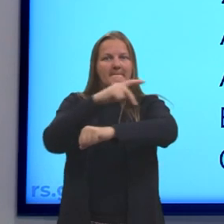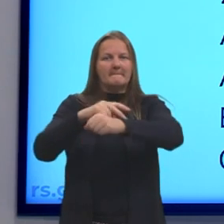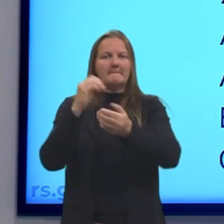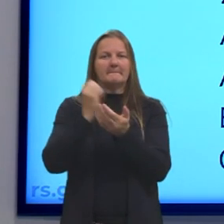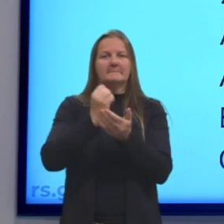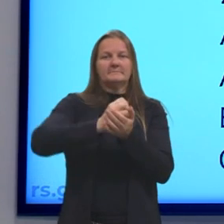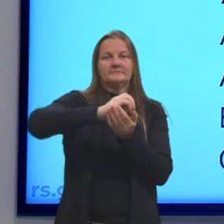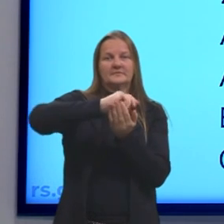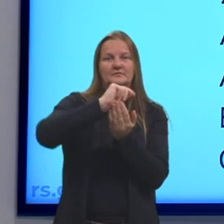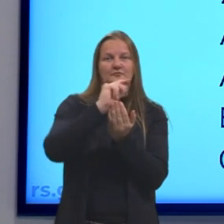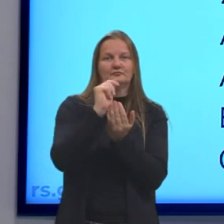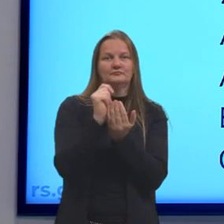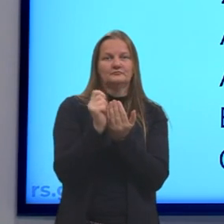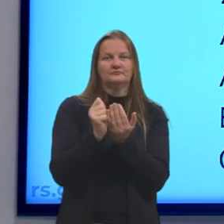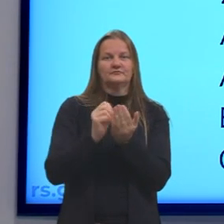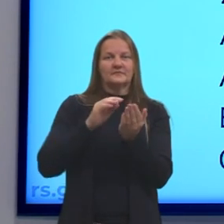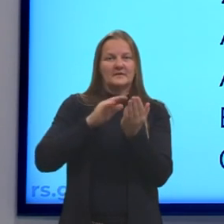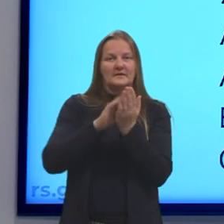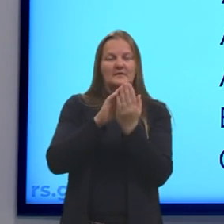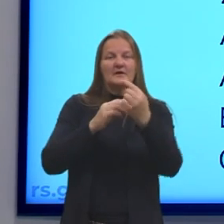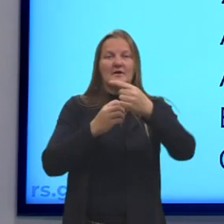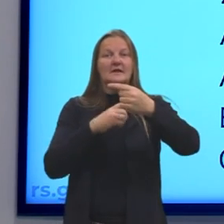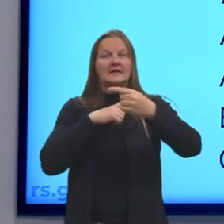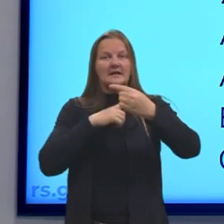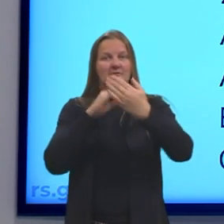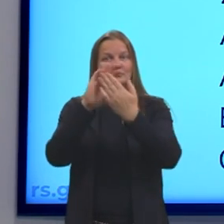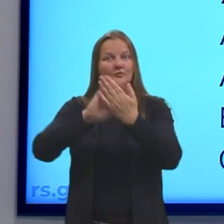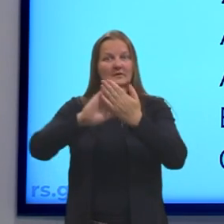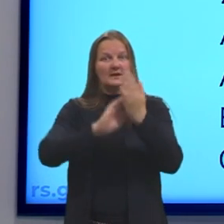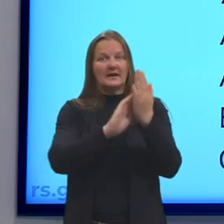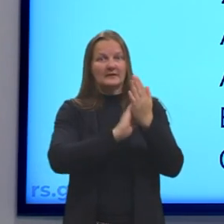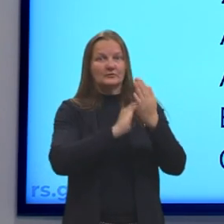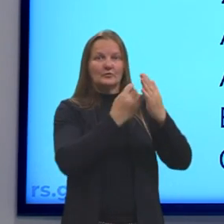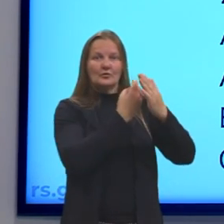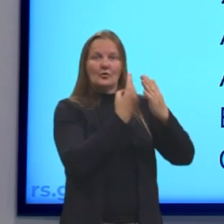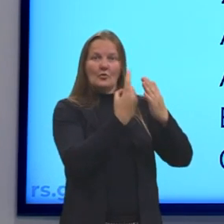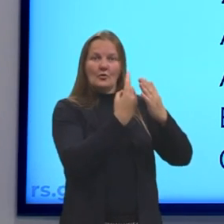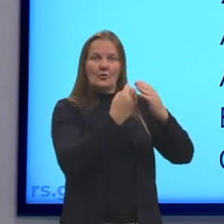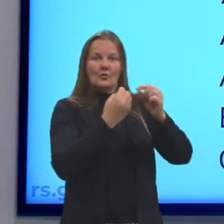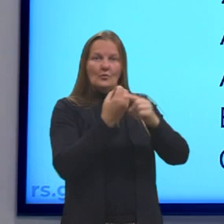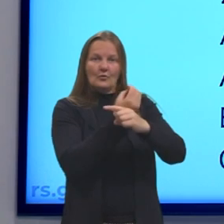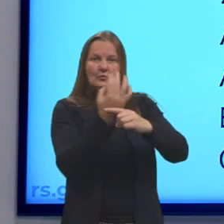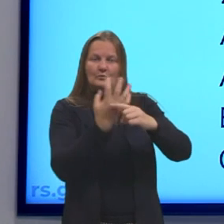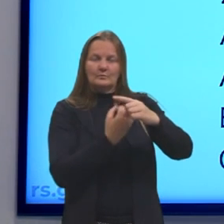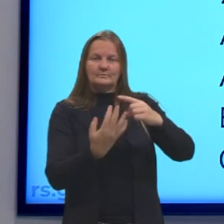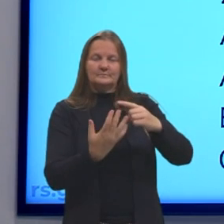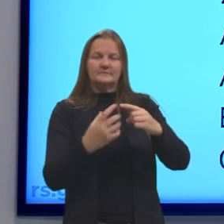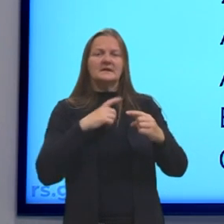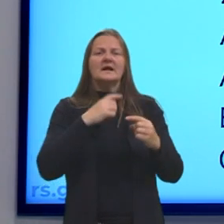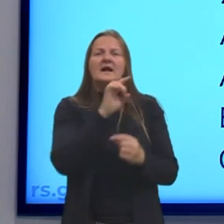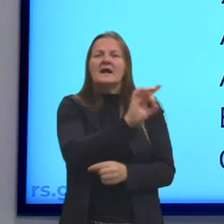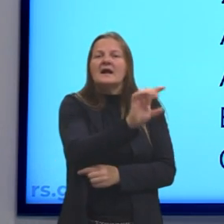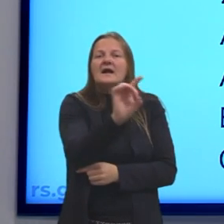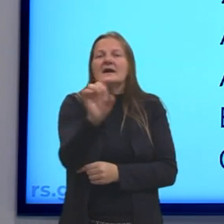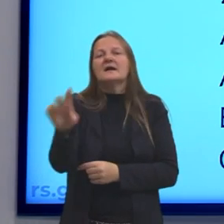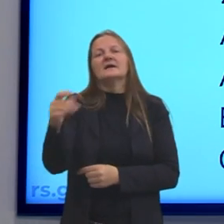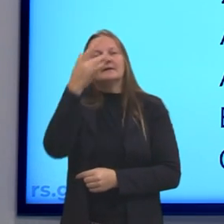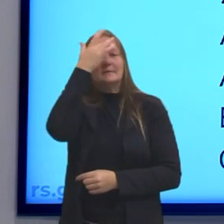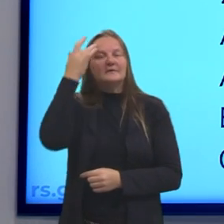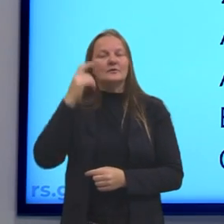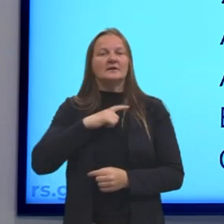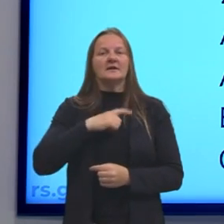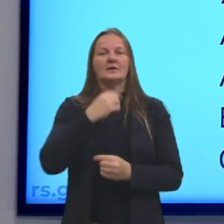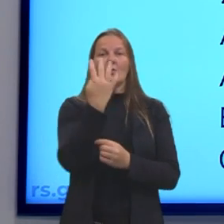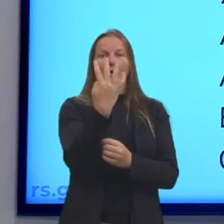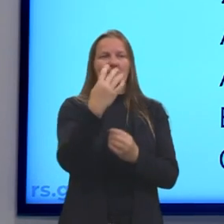nas quais está impressa uma fração em uma de suas faces. Cada jogador recebe quatro